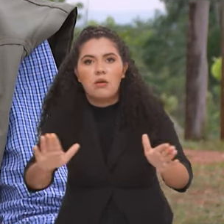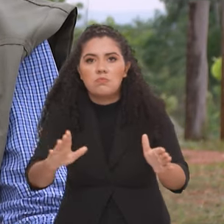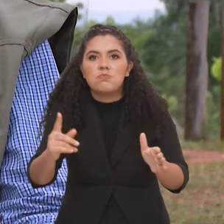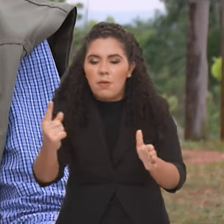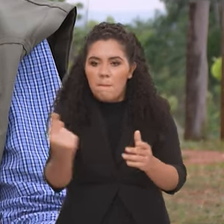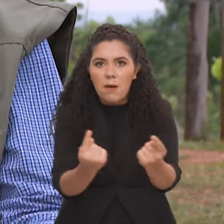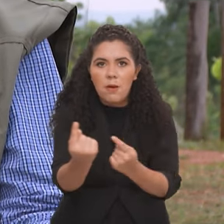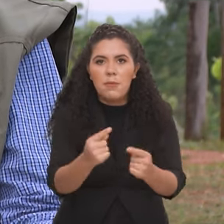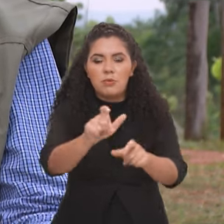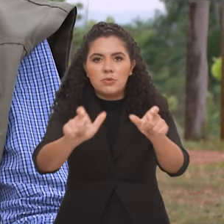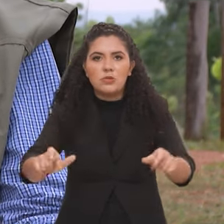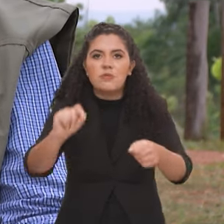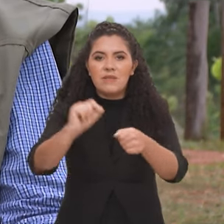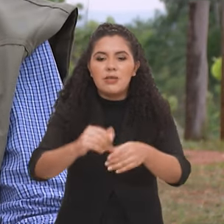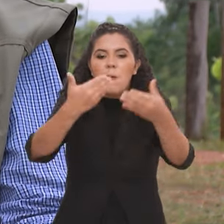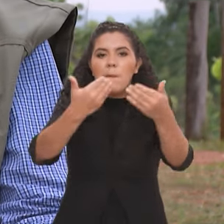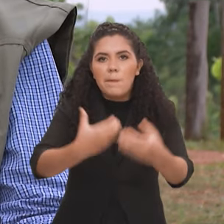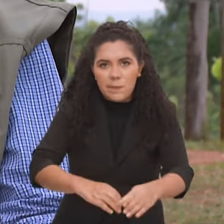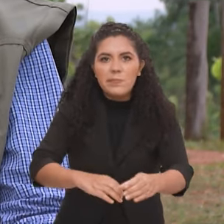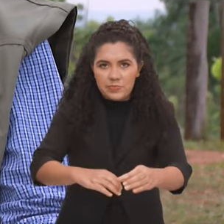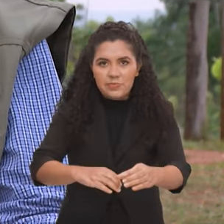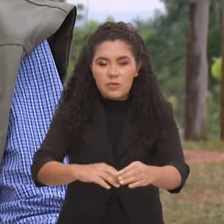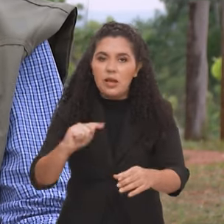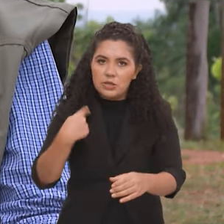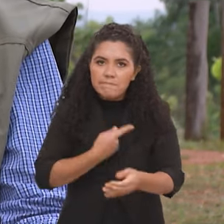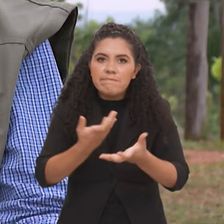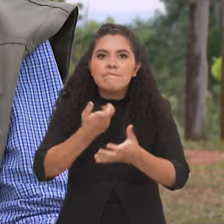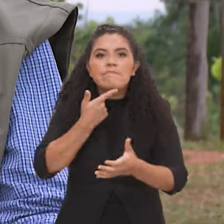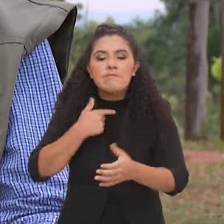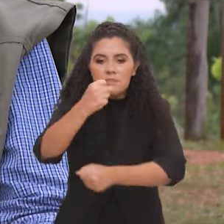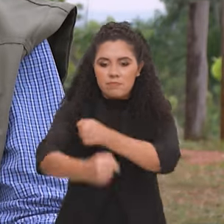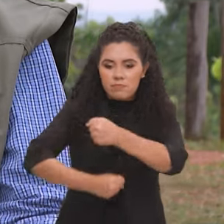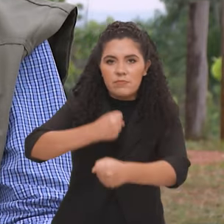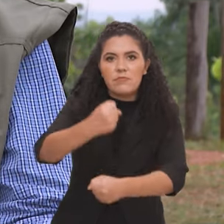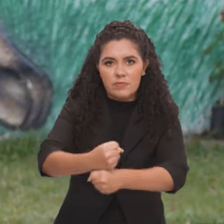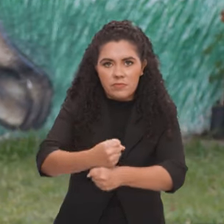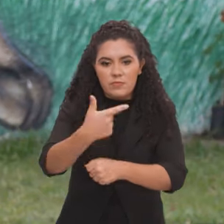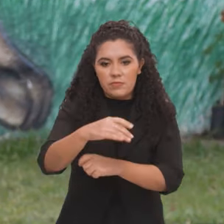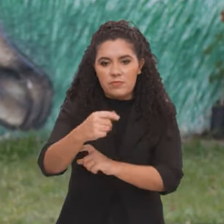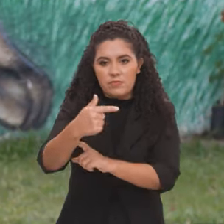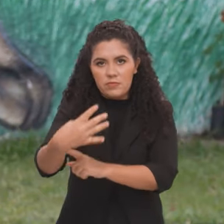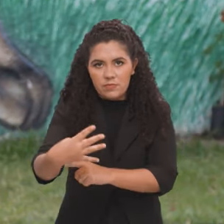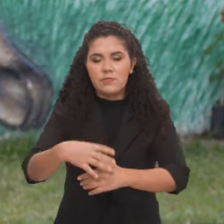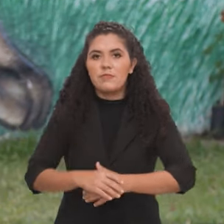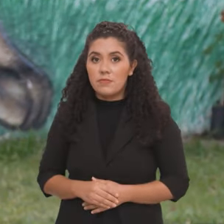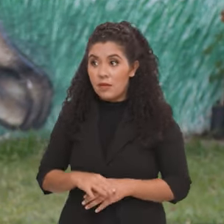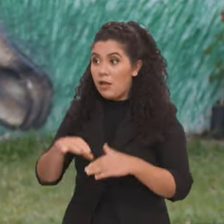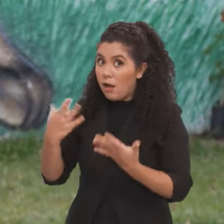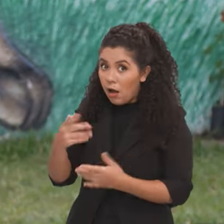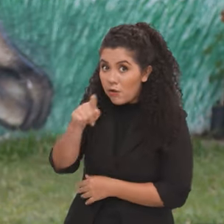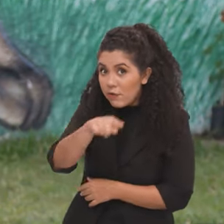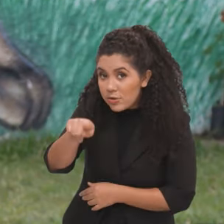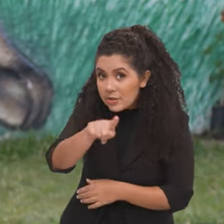por meio de concurso público. É o que nós pretendemos alcançar e realizar no ano de 2024. Então, atenção quem está